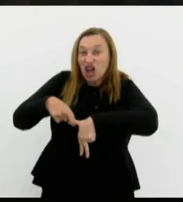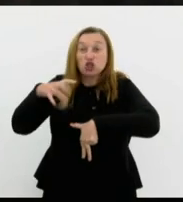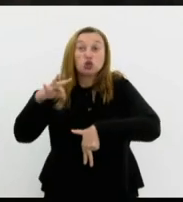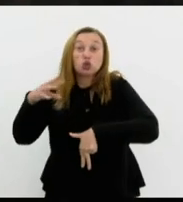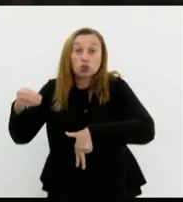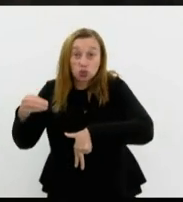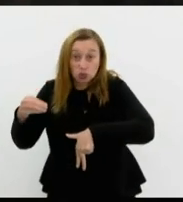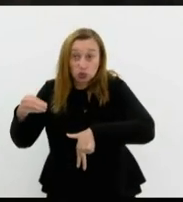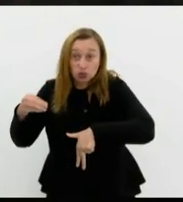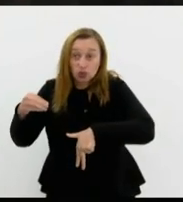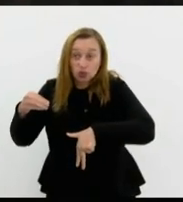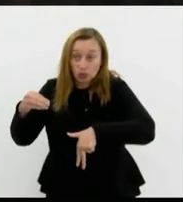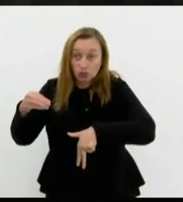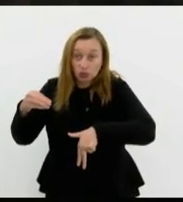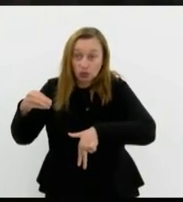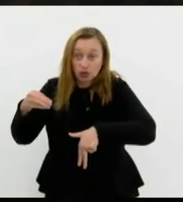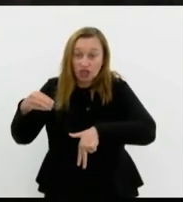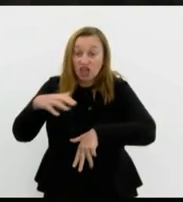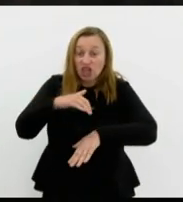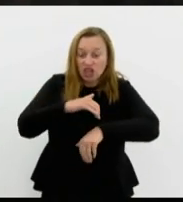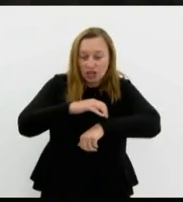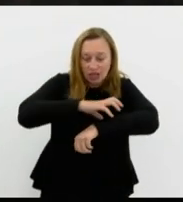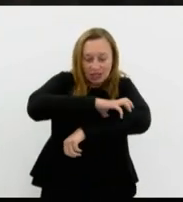dos judeus.